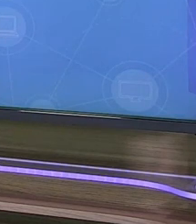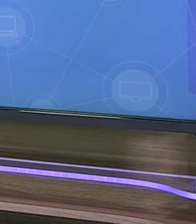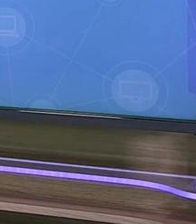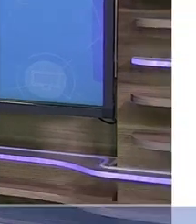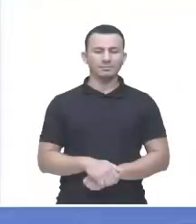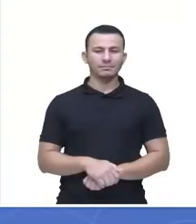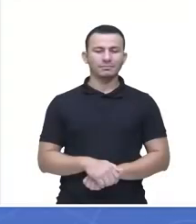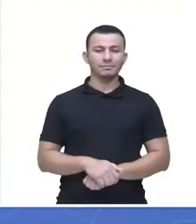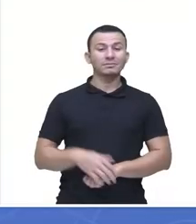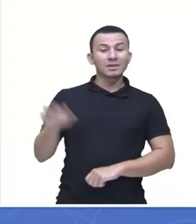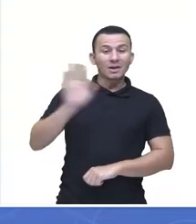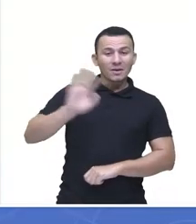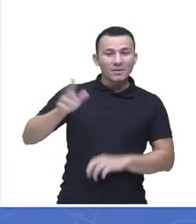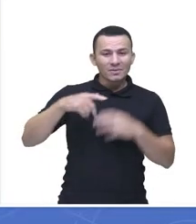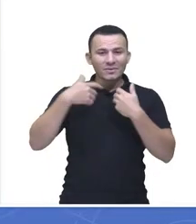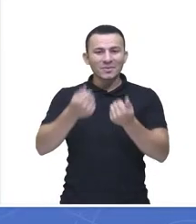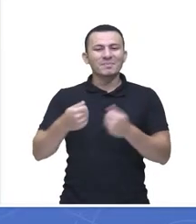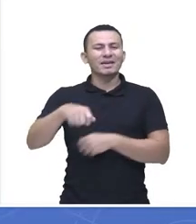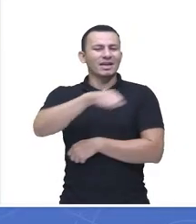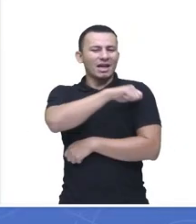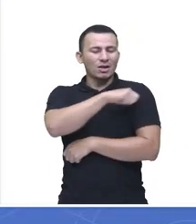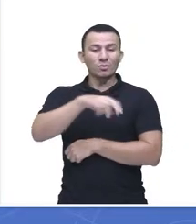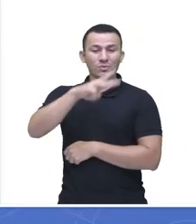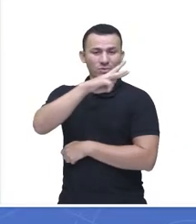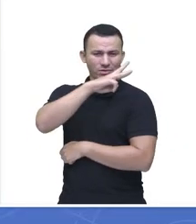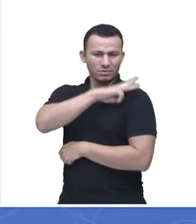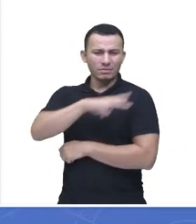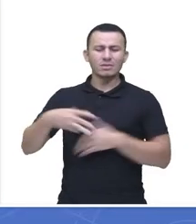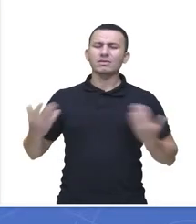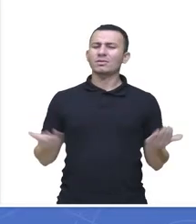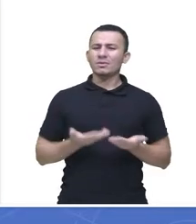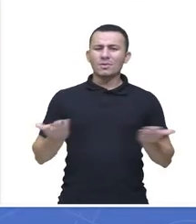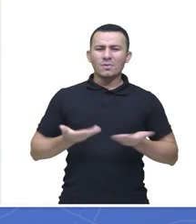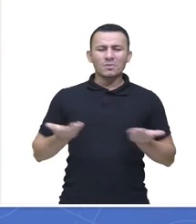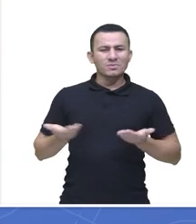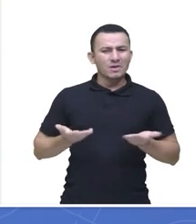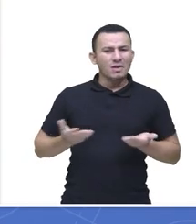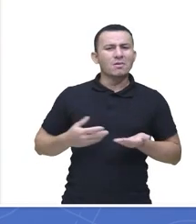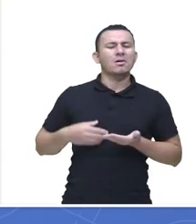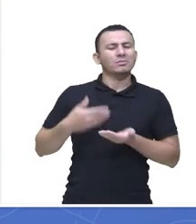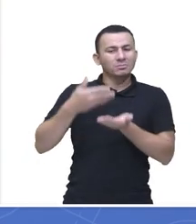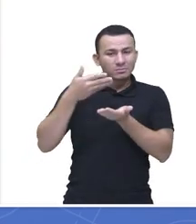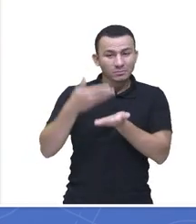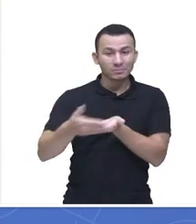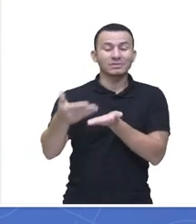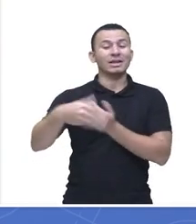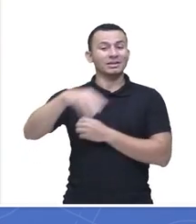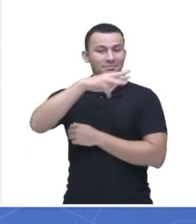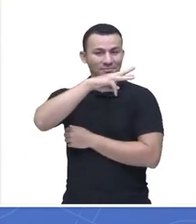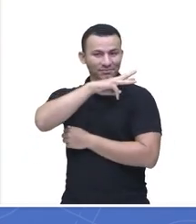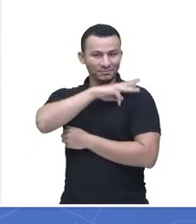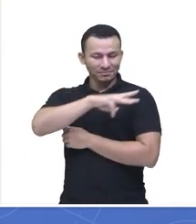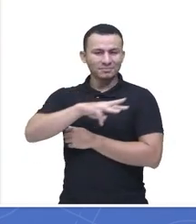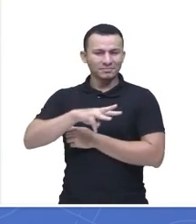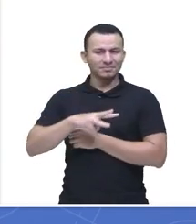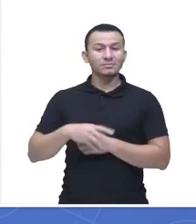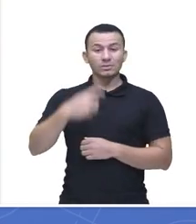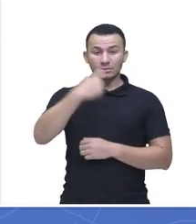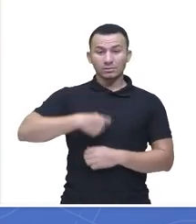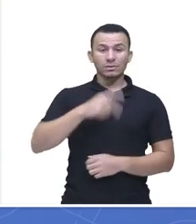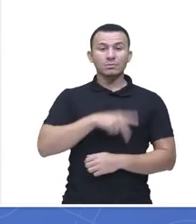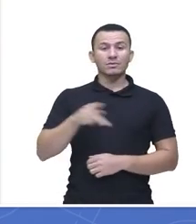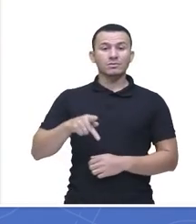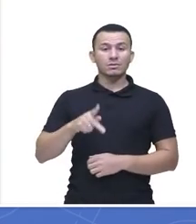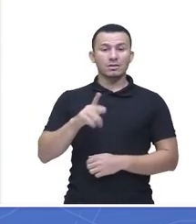Olá queridos alunos do nosso ensino médio, hoje agora vamos iniciar as nossas aulas do terceirão, não é mesmo? Eu sou professora Pet